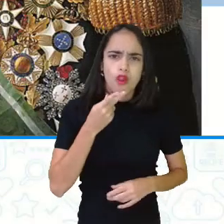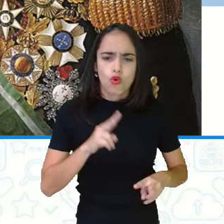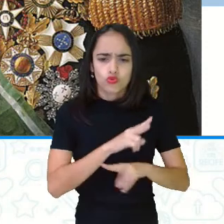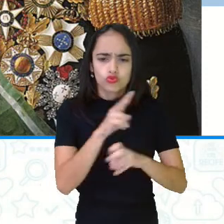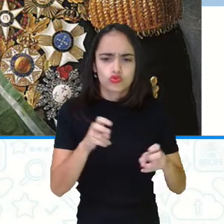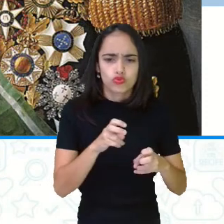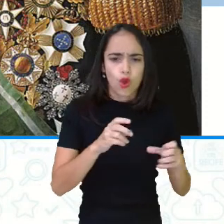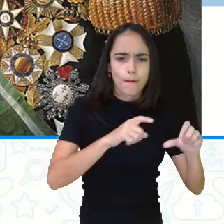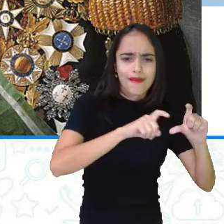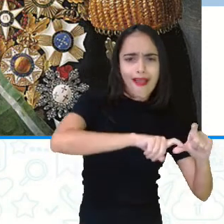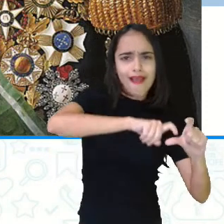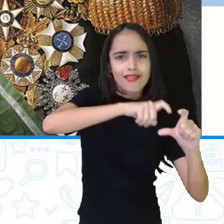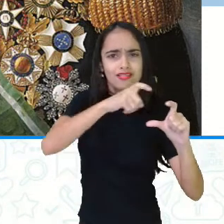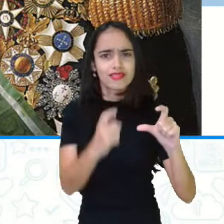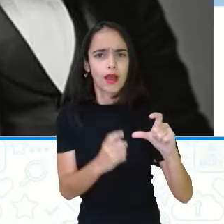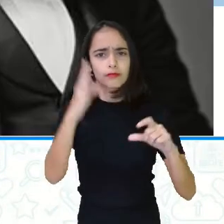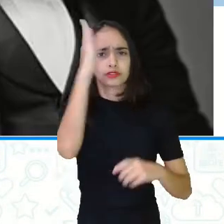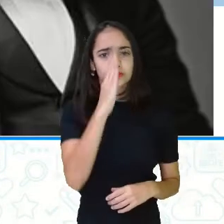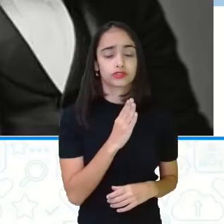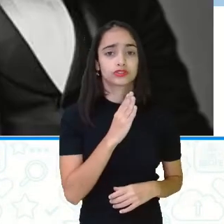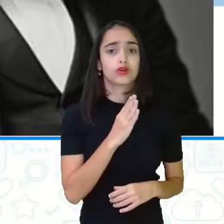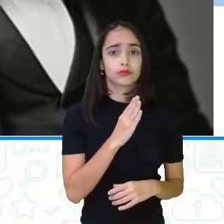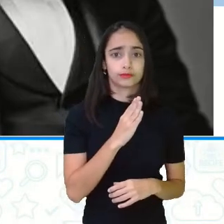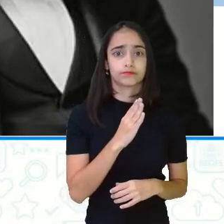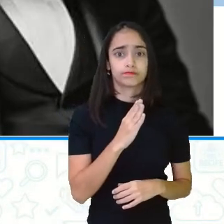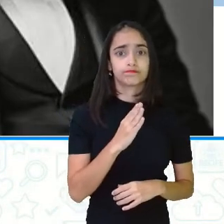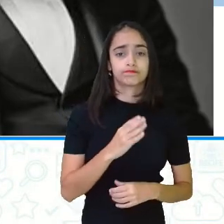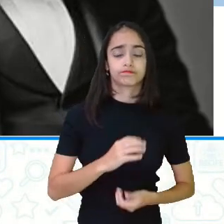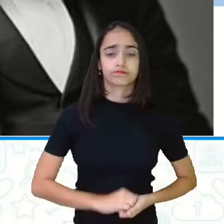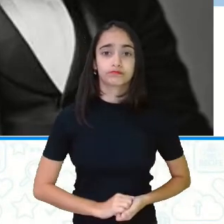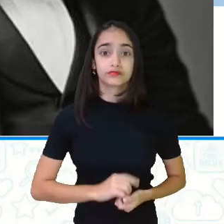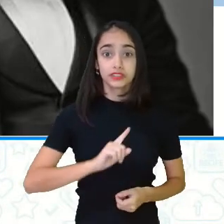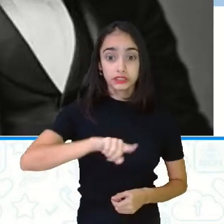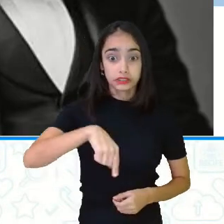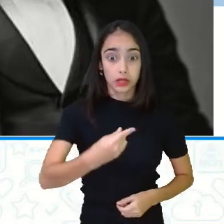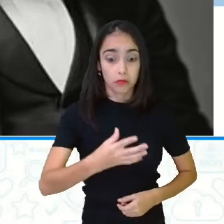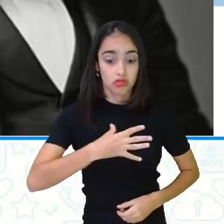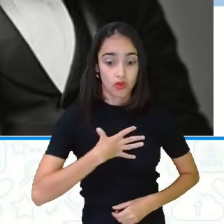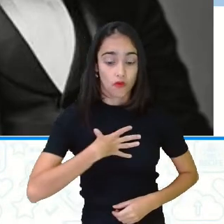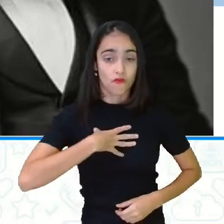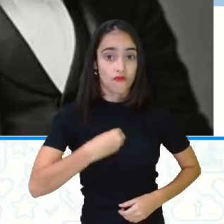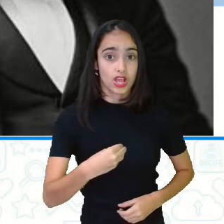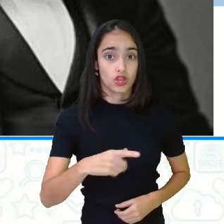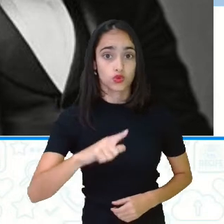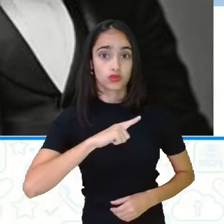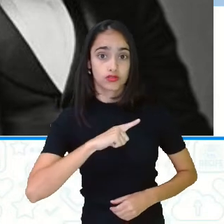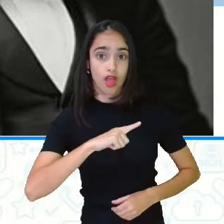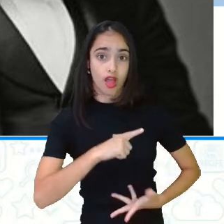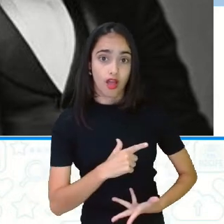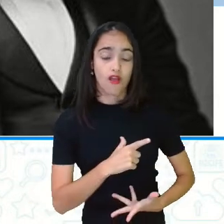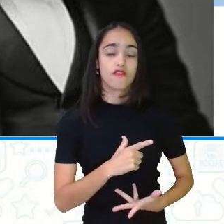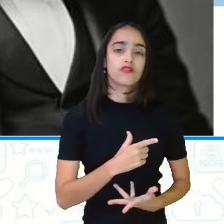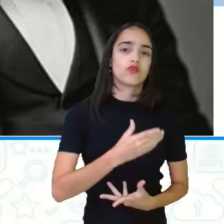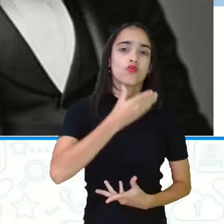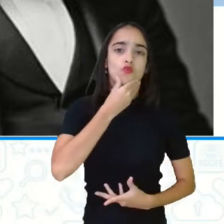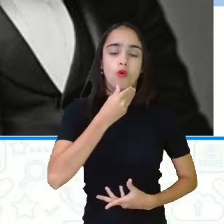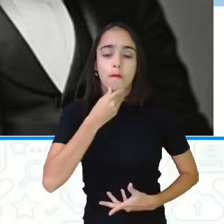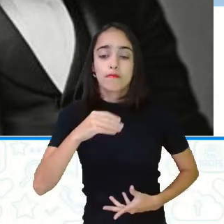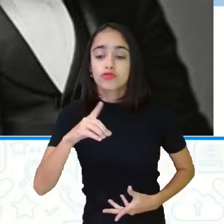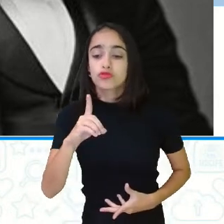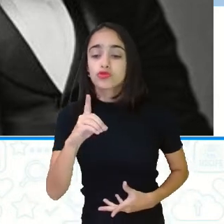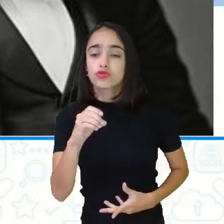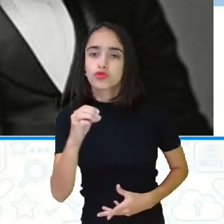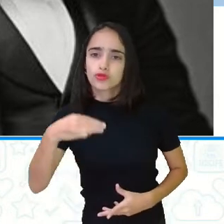Brasil para Portugal. E depois a gente, do filho do Dom Pedro I, a gente teve o Dom Pedro II, que foi o segundo